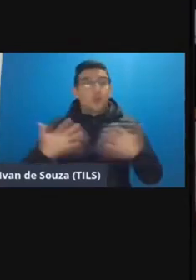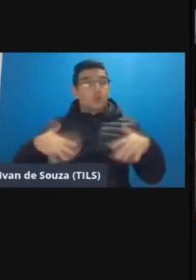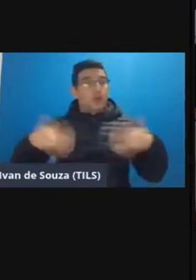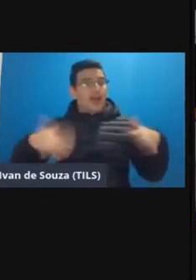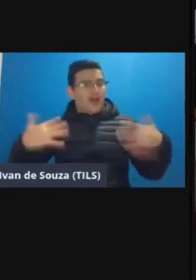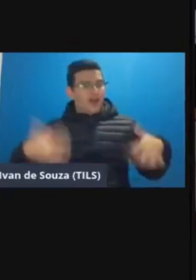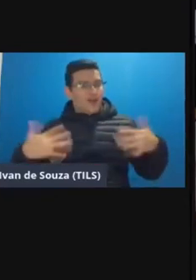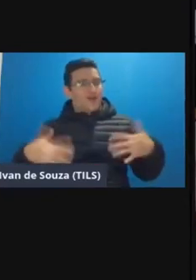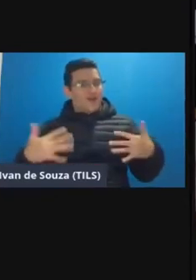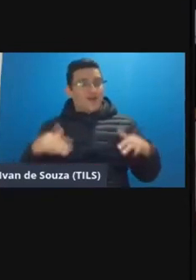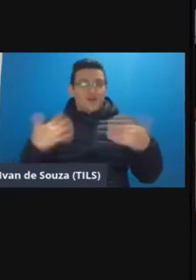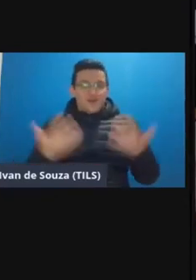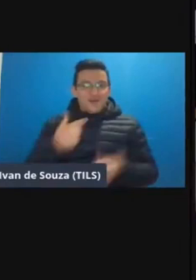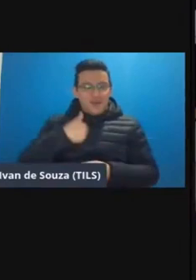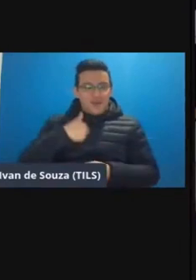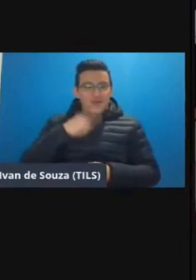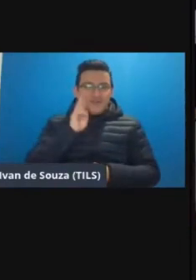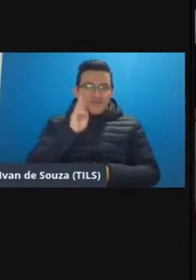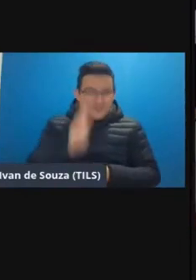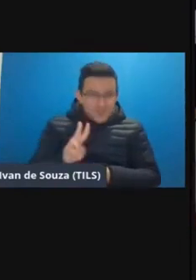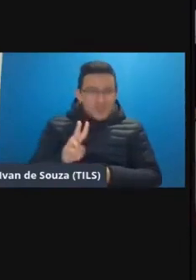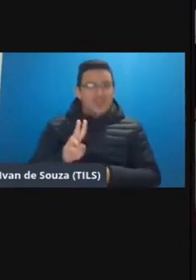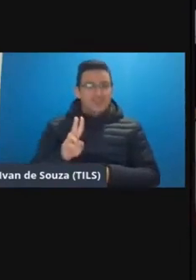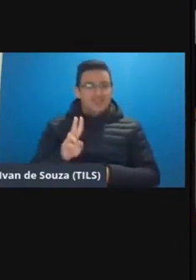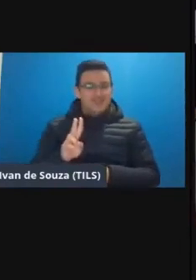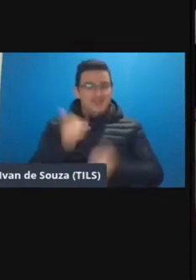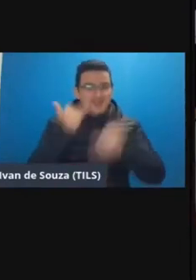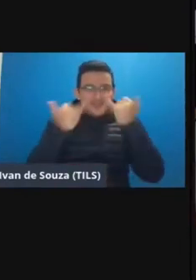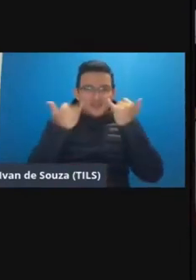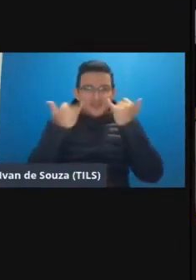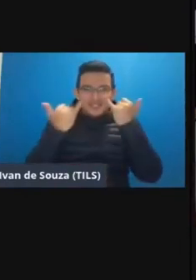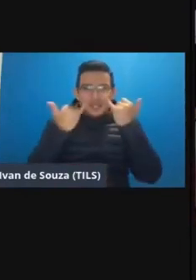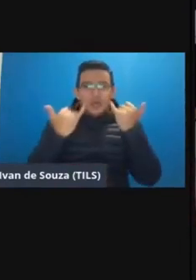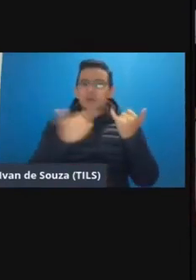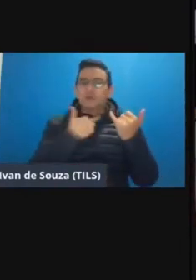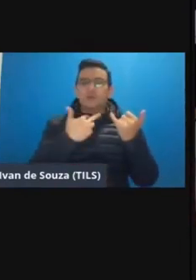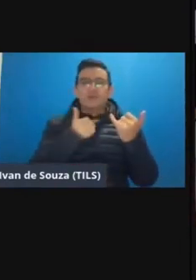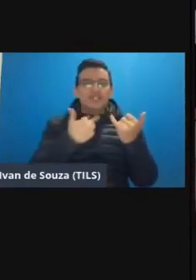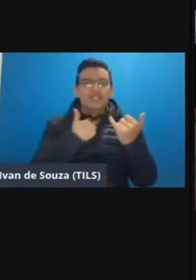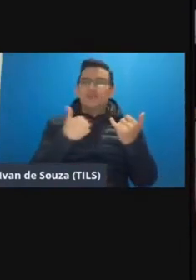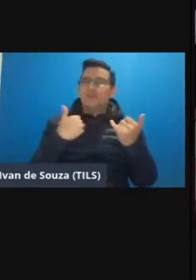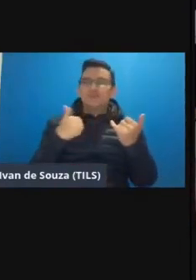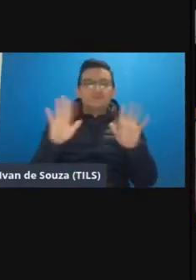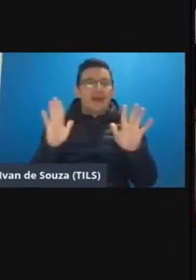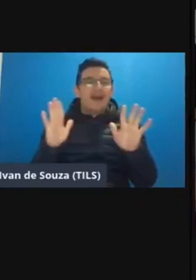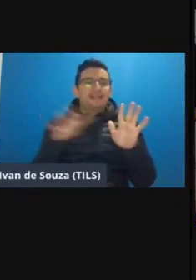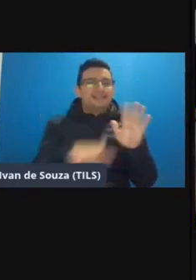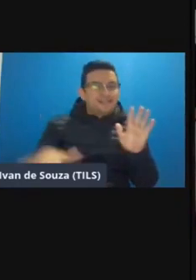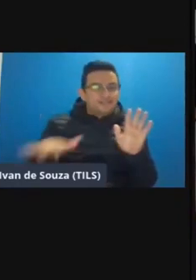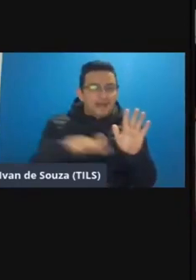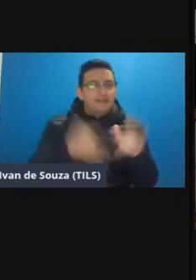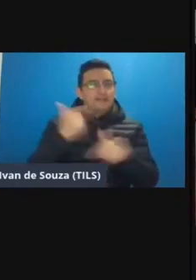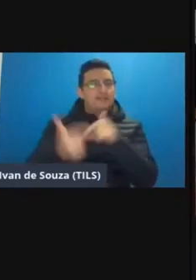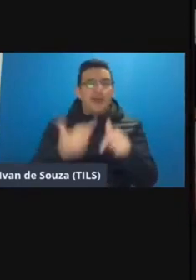quando eu olho assim para aquela para aquele recado né de que não poderíamos estar mais nos nossos espaços